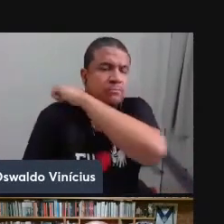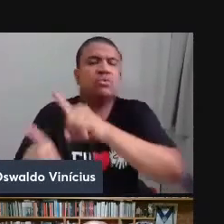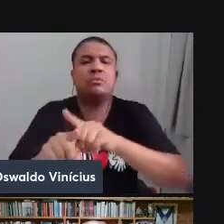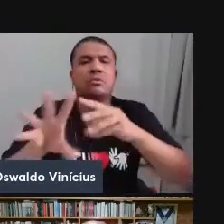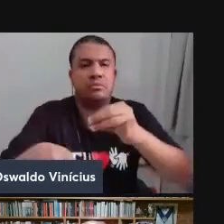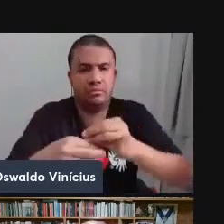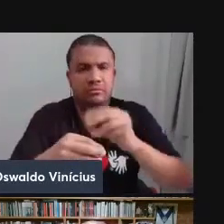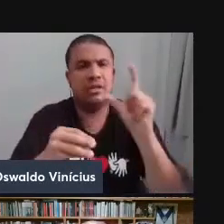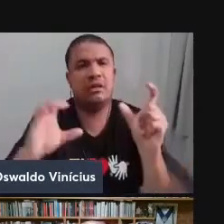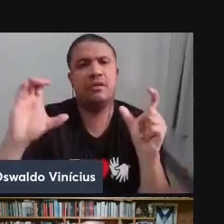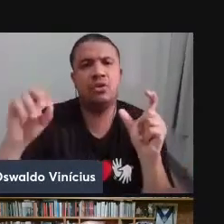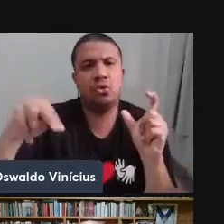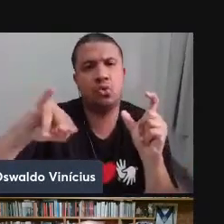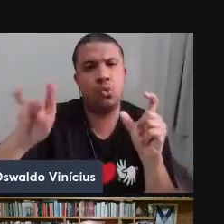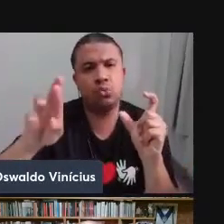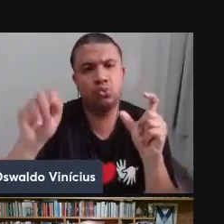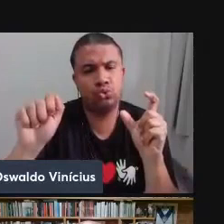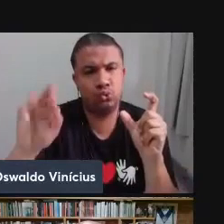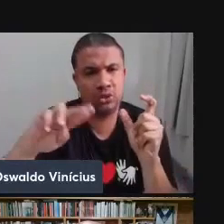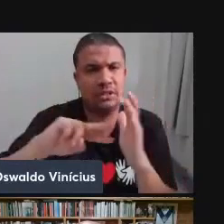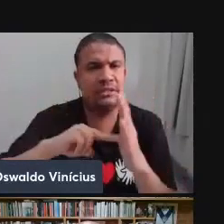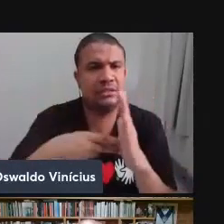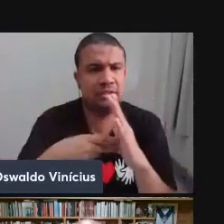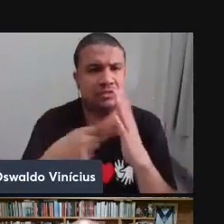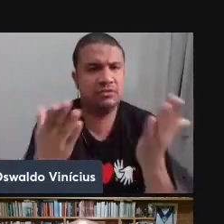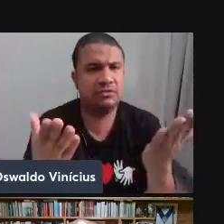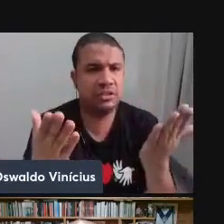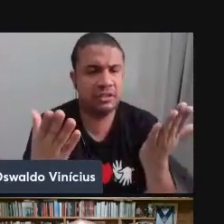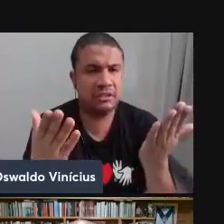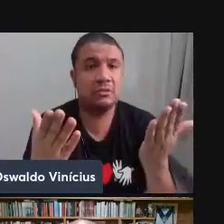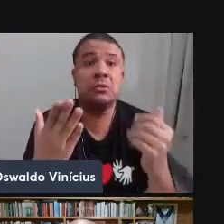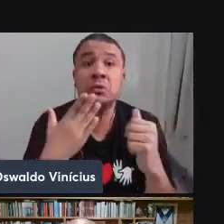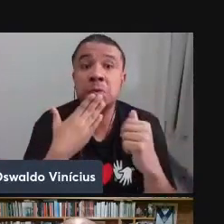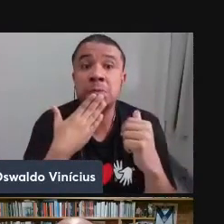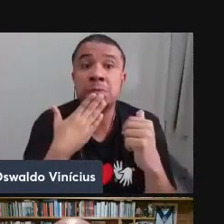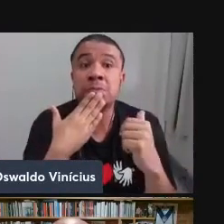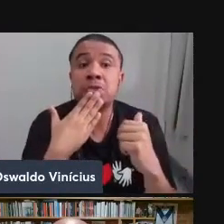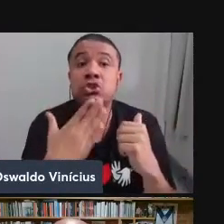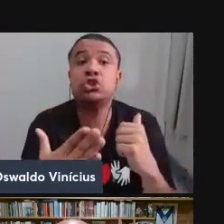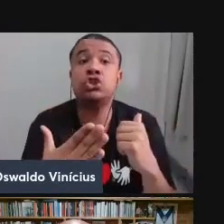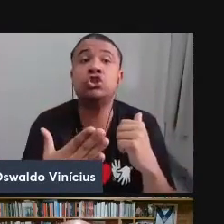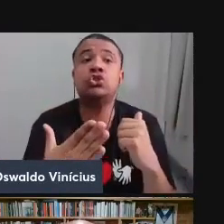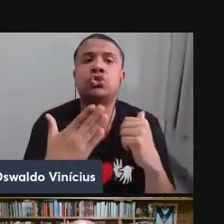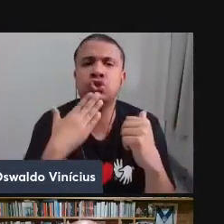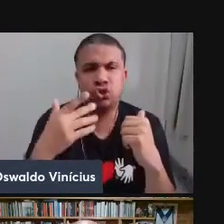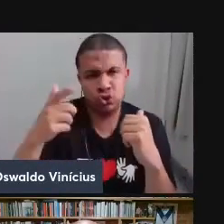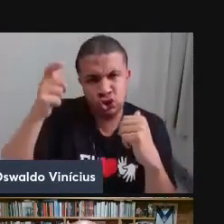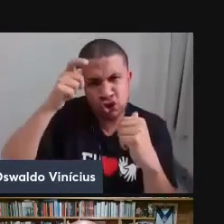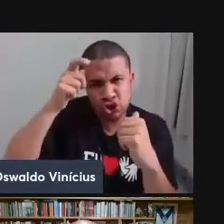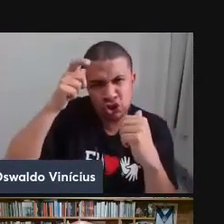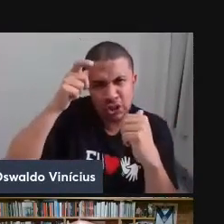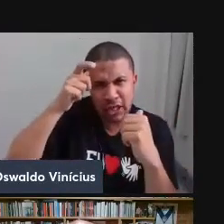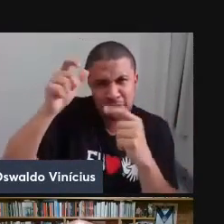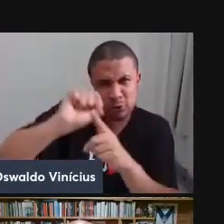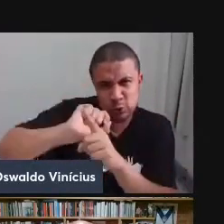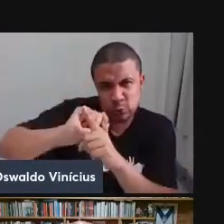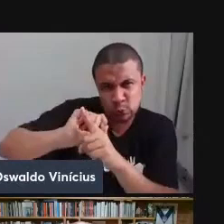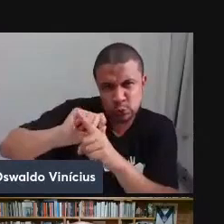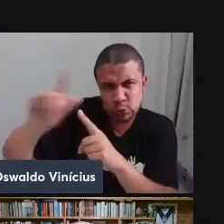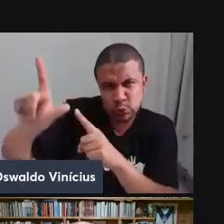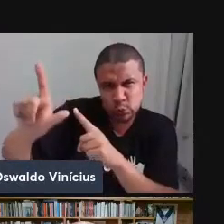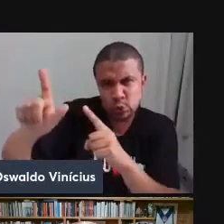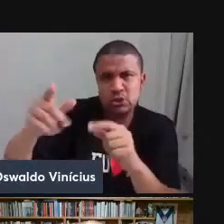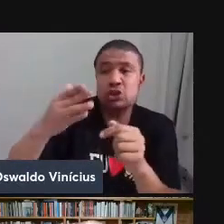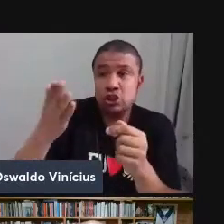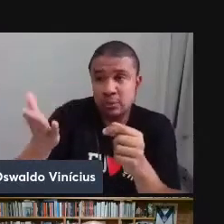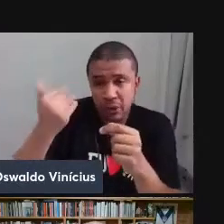conjurar podendo significar, então, uma invocação. A gente fala em conjurar o demônio, por exemplo, para invocar o